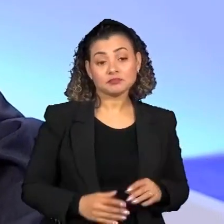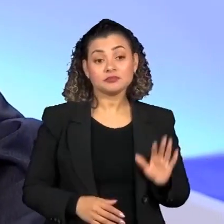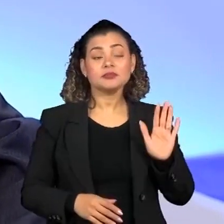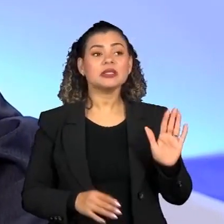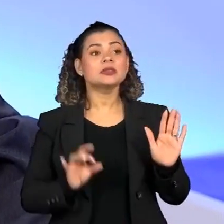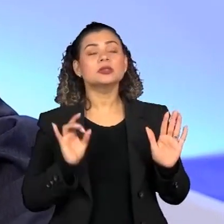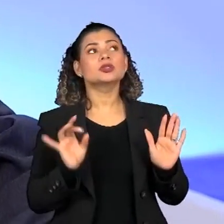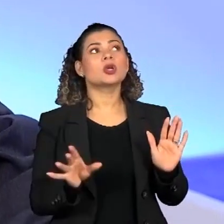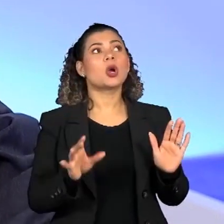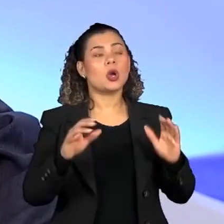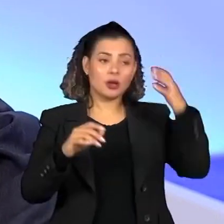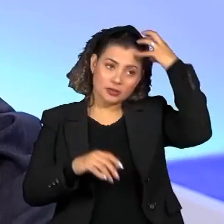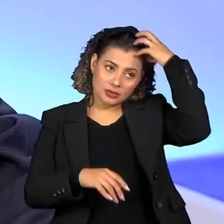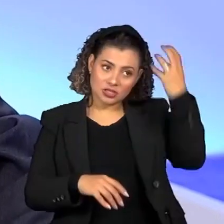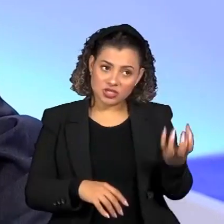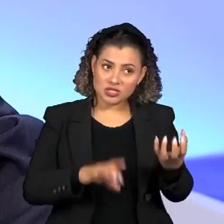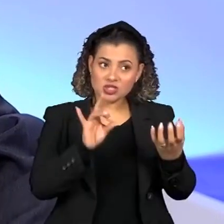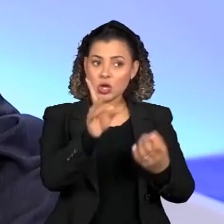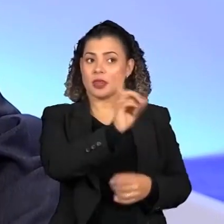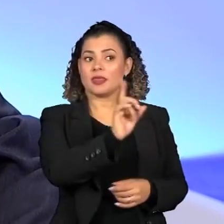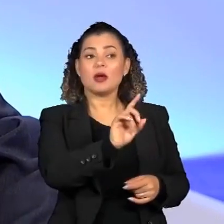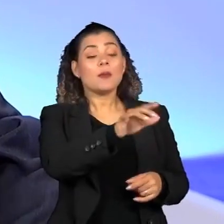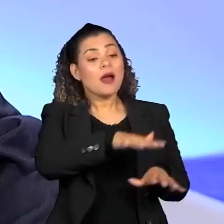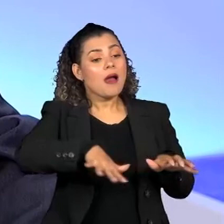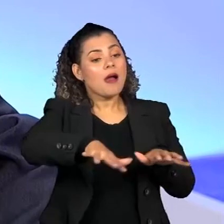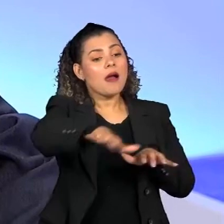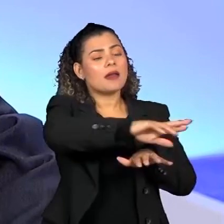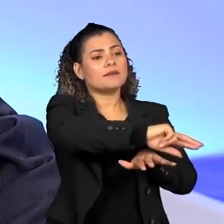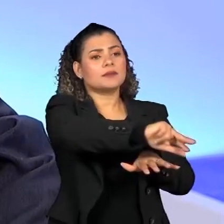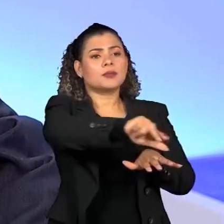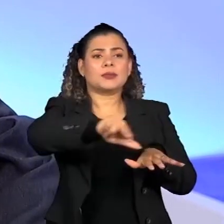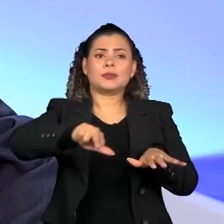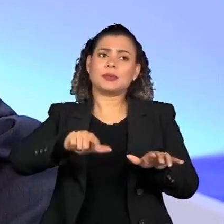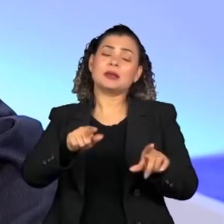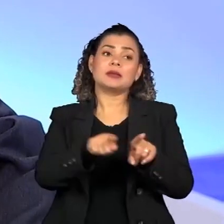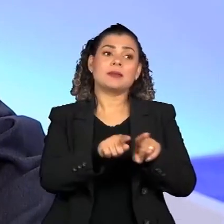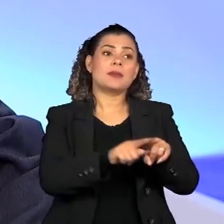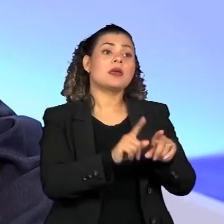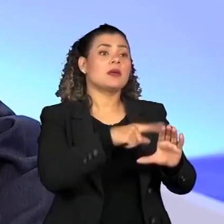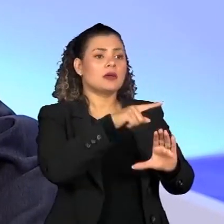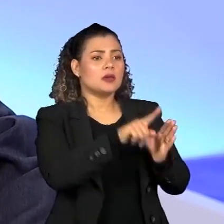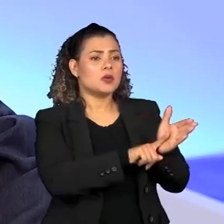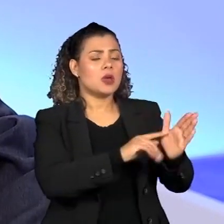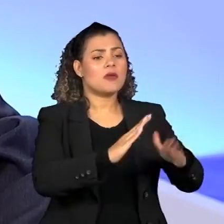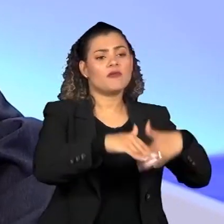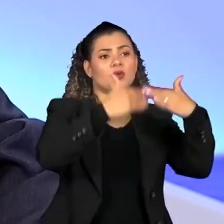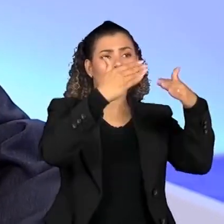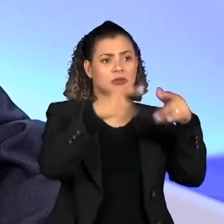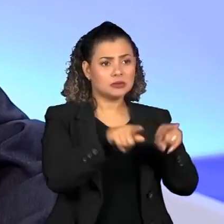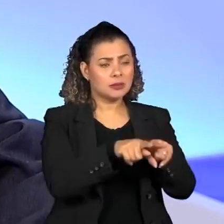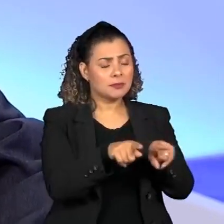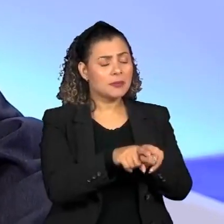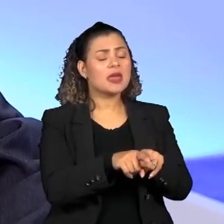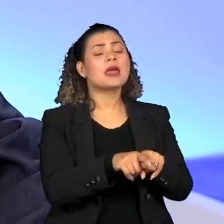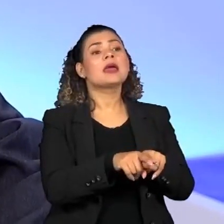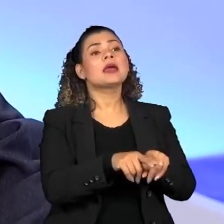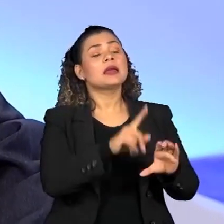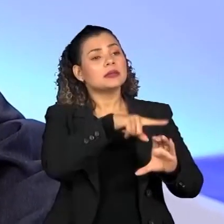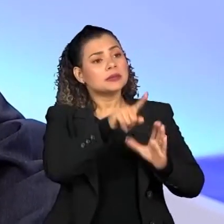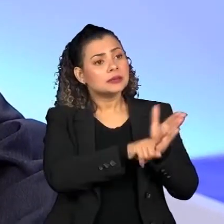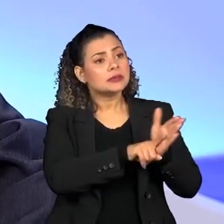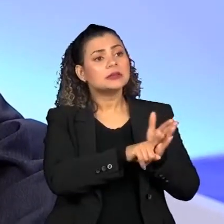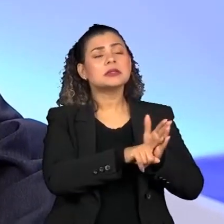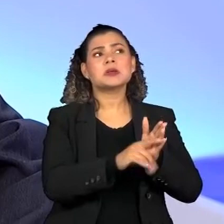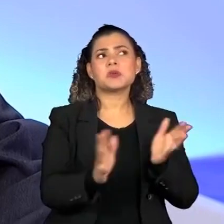não só inteligência artificial, mas toda esta área da evolução da computação aí, a computação científica de